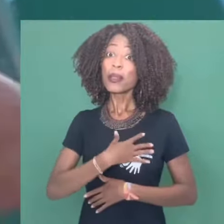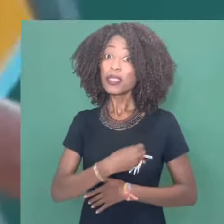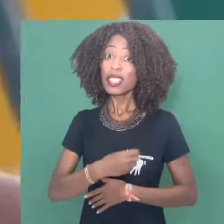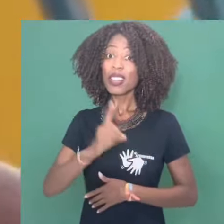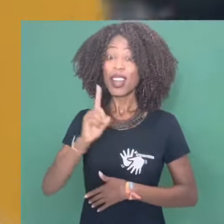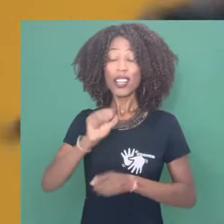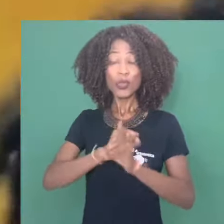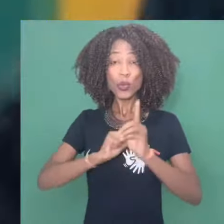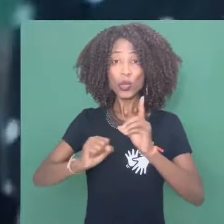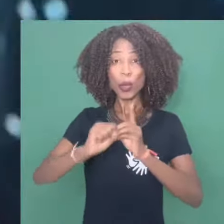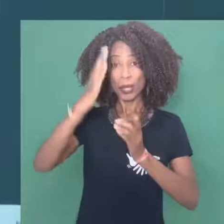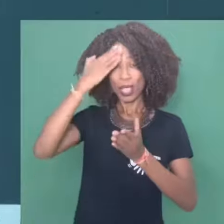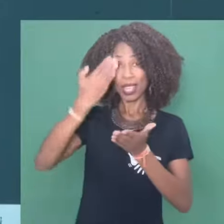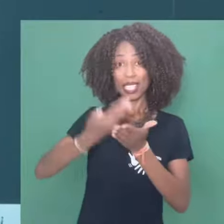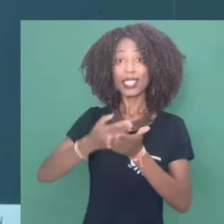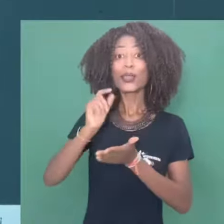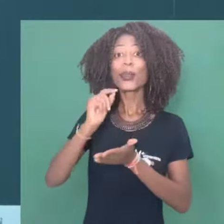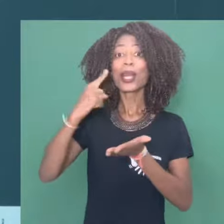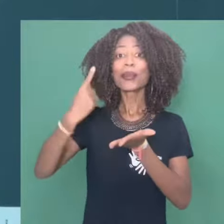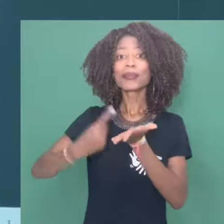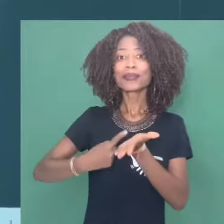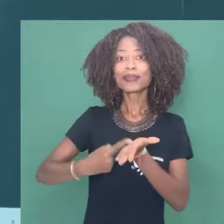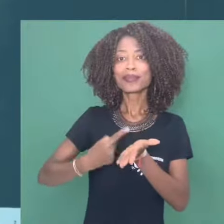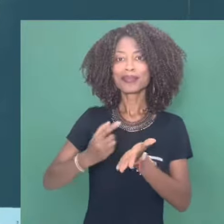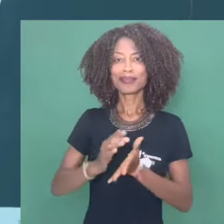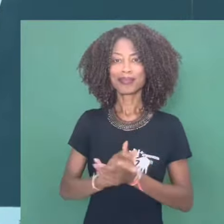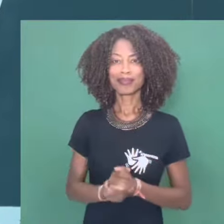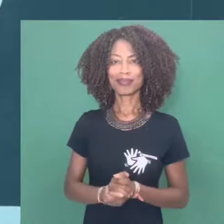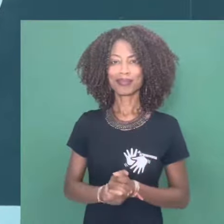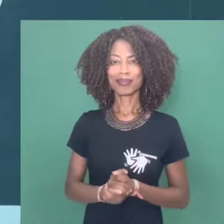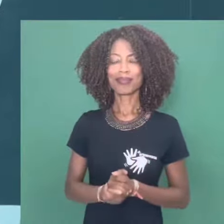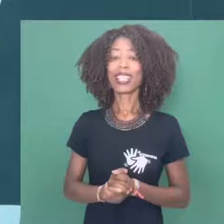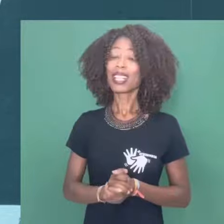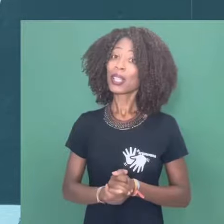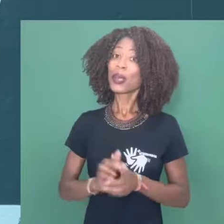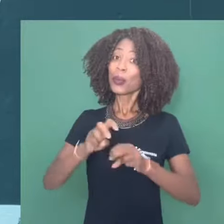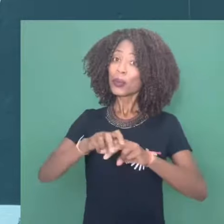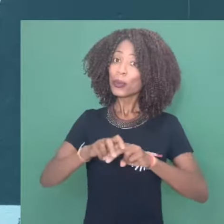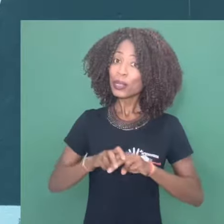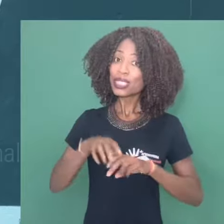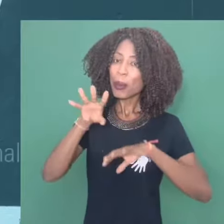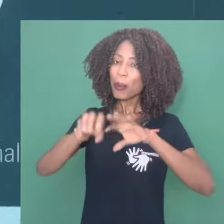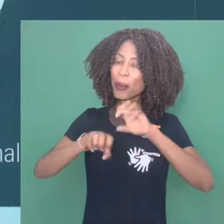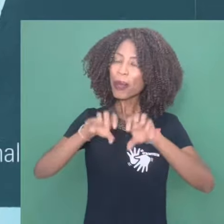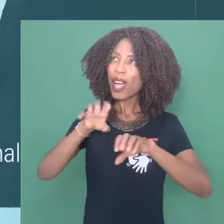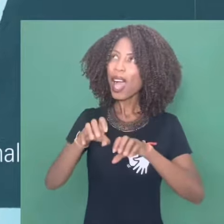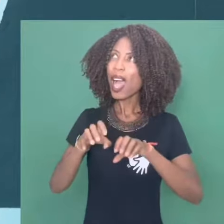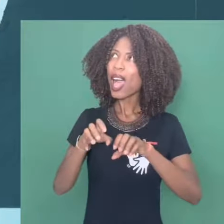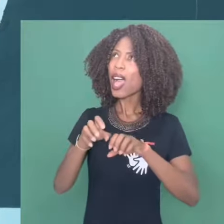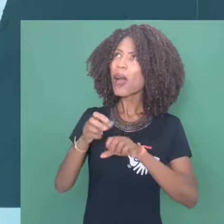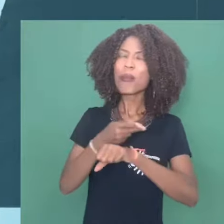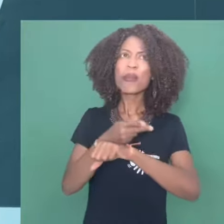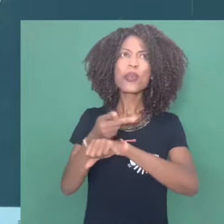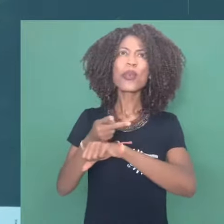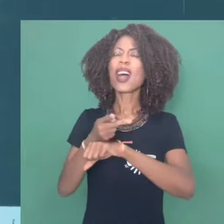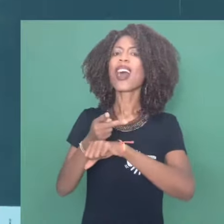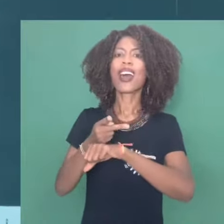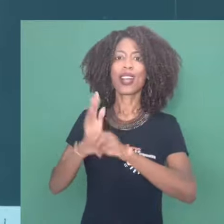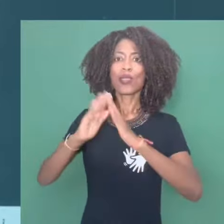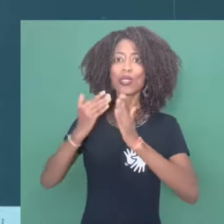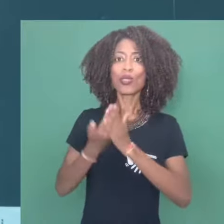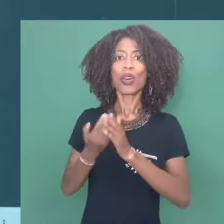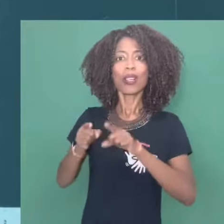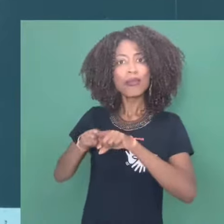Ayo, ele é uma criança lida socialmente como branca. E foi justamente na busca de um espaço educacional, que seria o meu